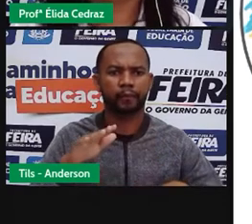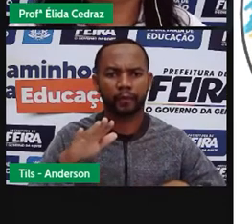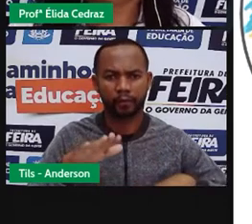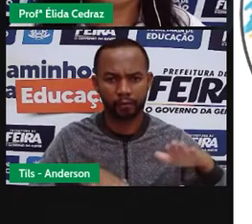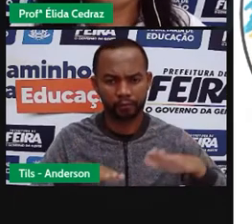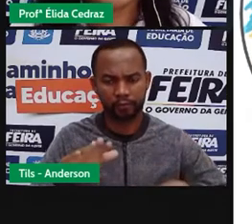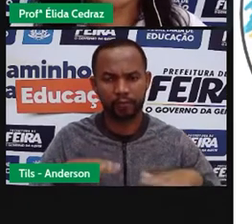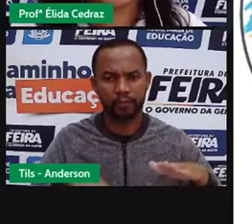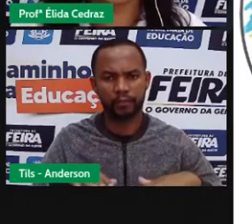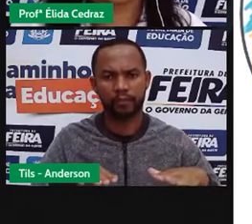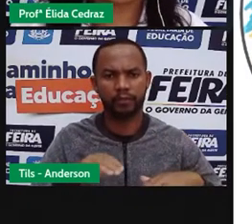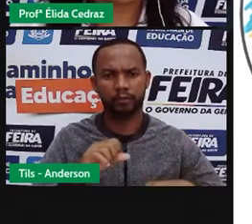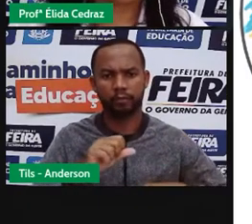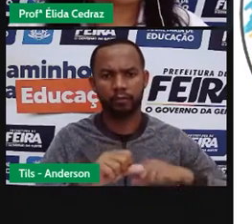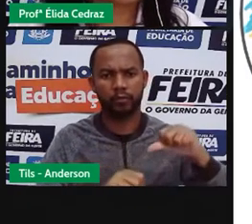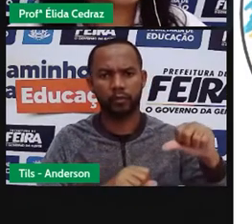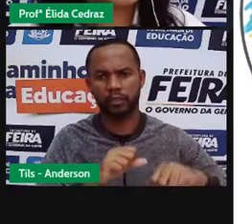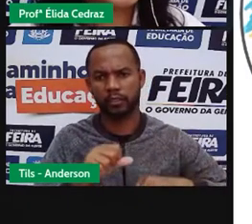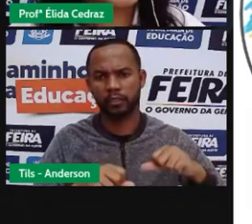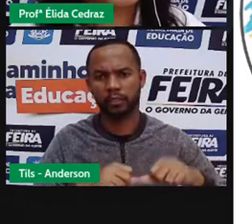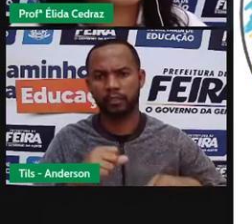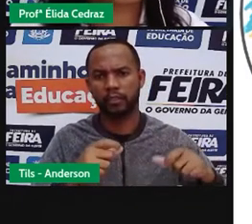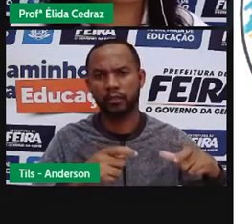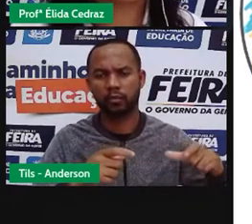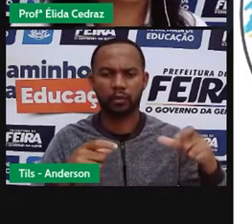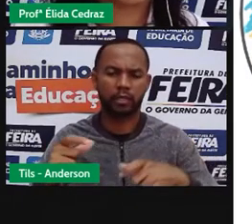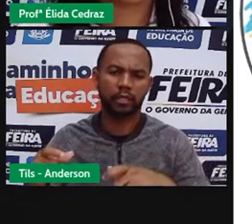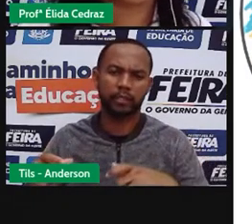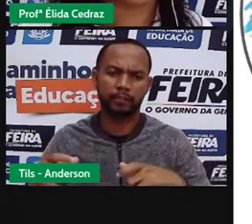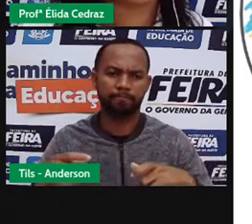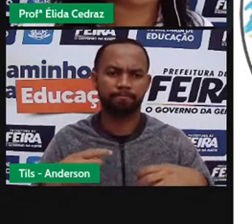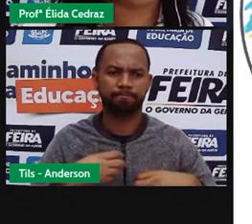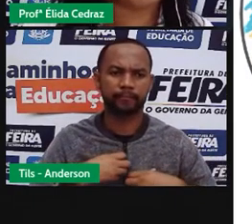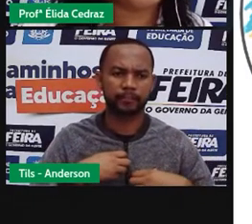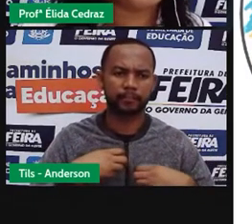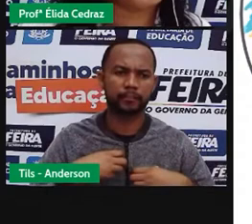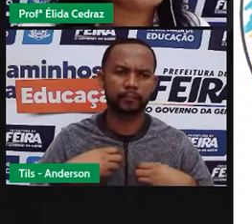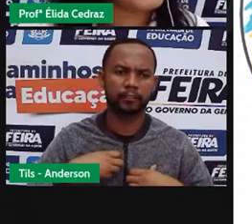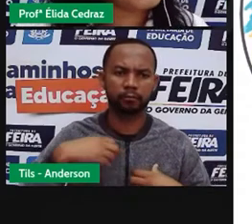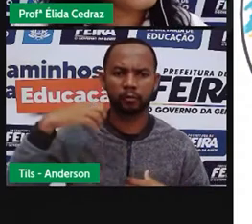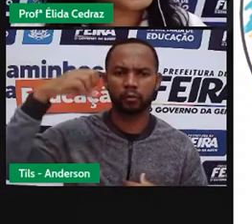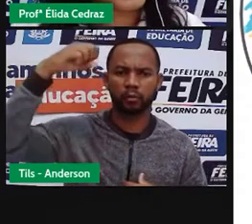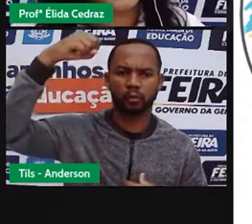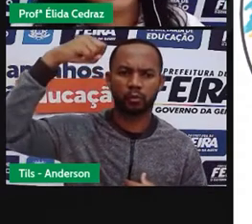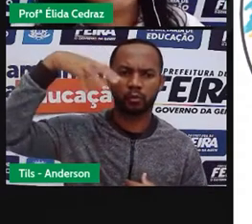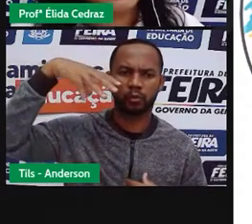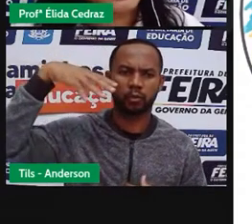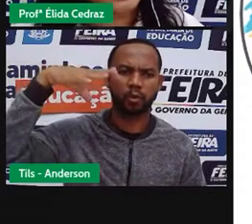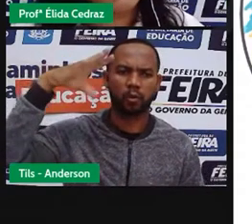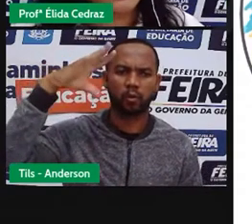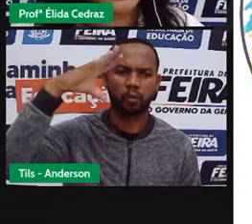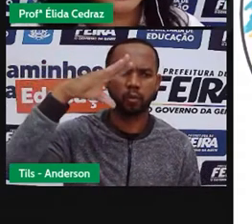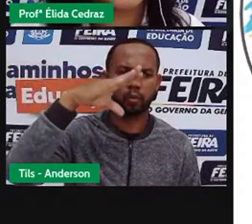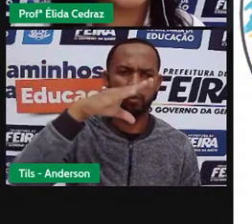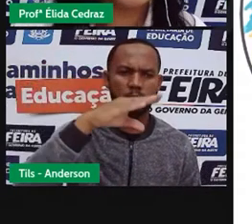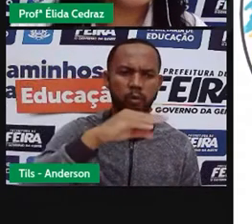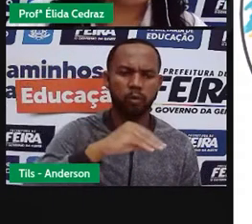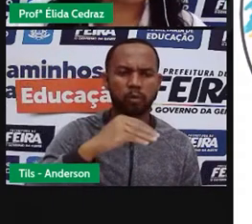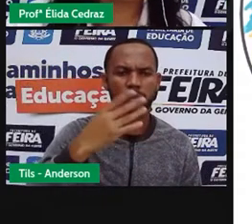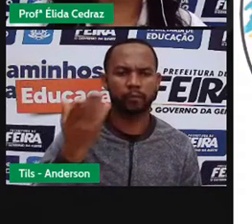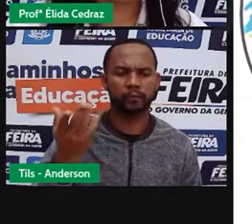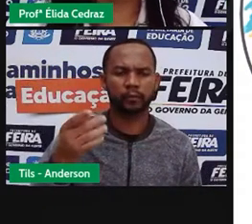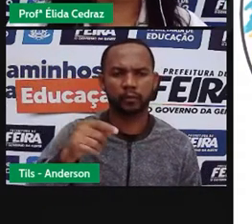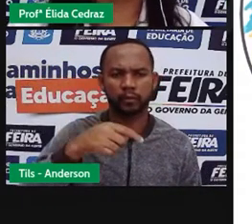na paisagem. Nós sentimos que o sol está se pondo, mesmo que esteja numa sala fechada,